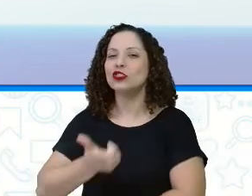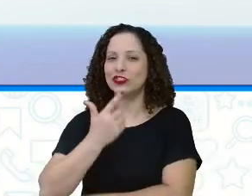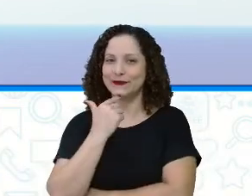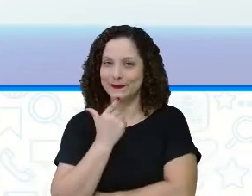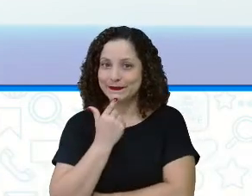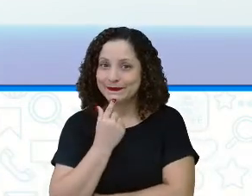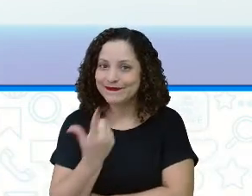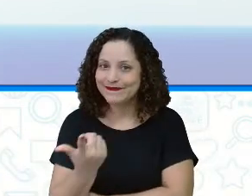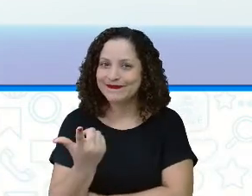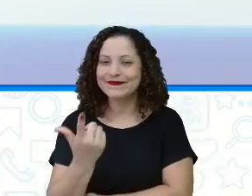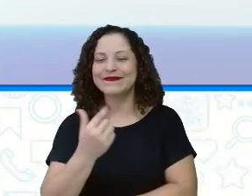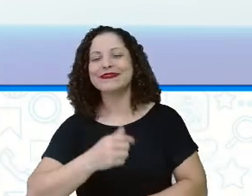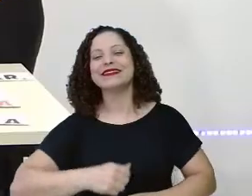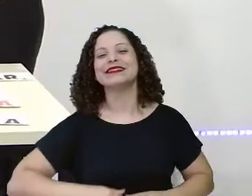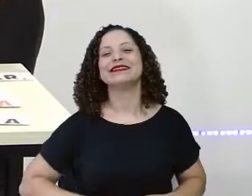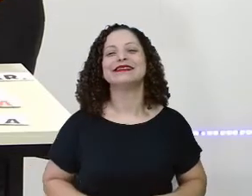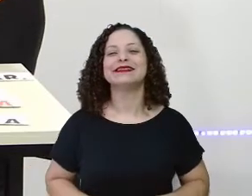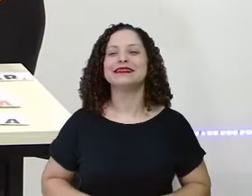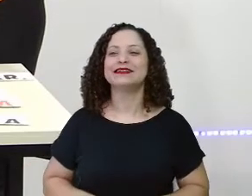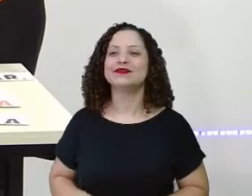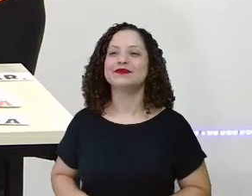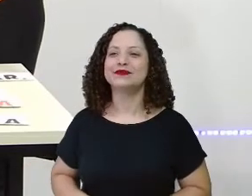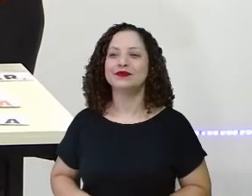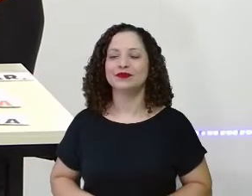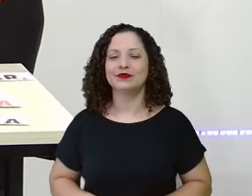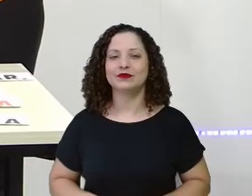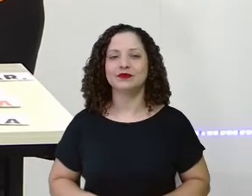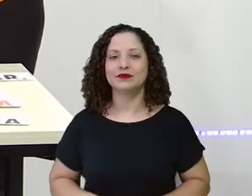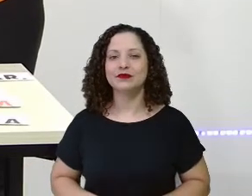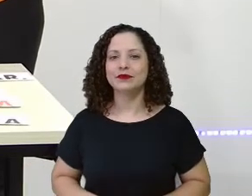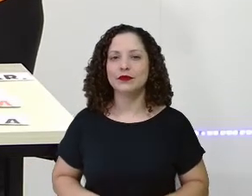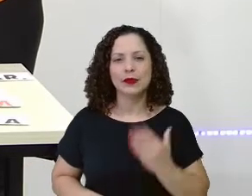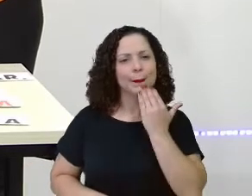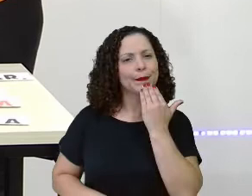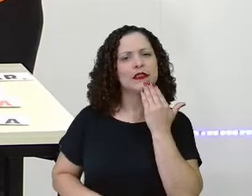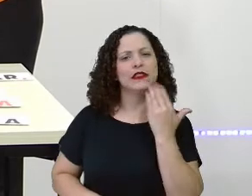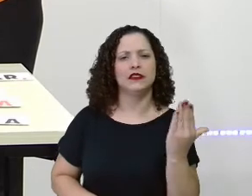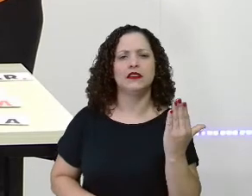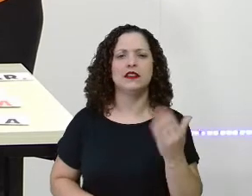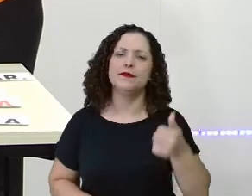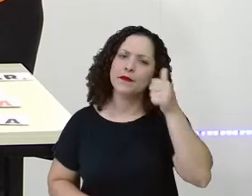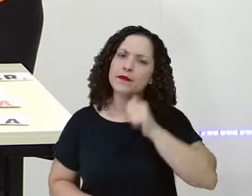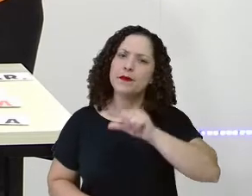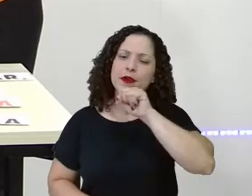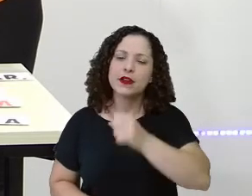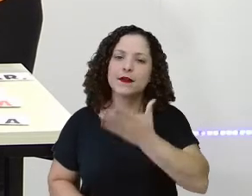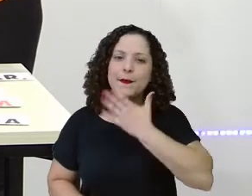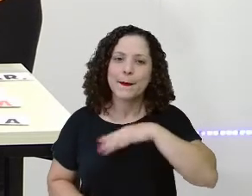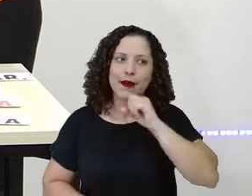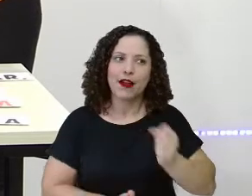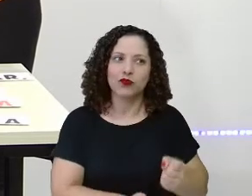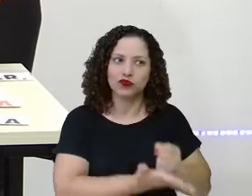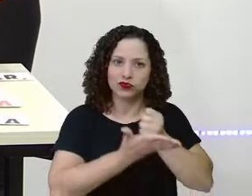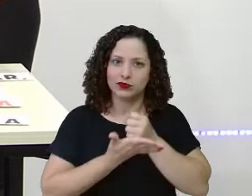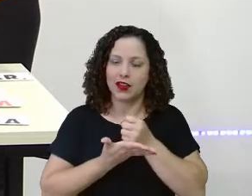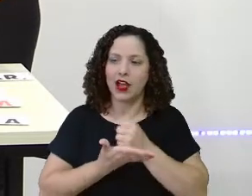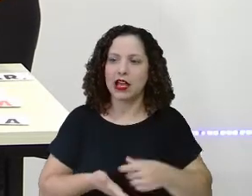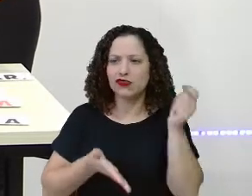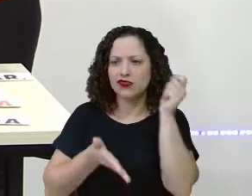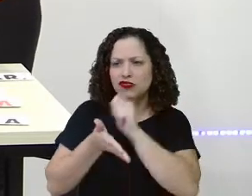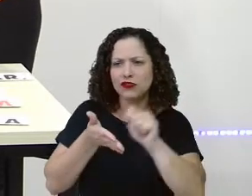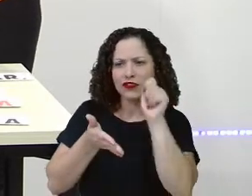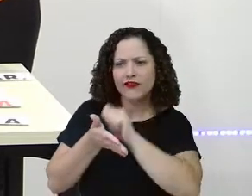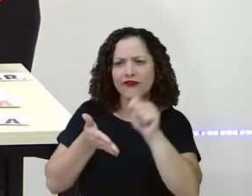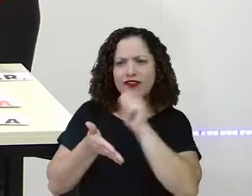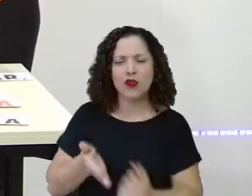professora Josi? Ó! Com a ajuda de um adulto, escreva um verso, apenas